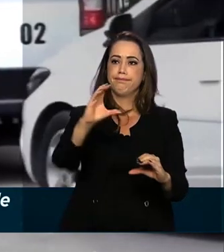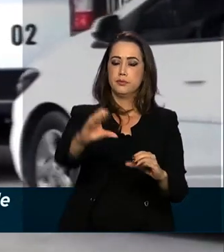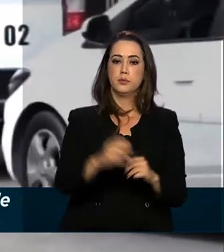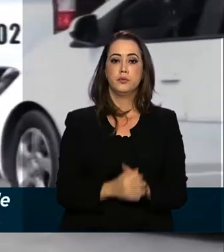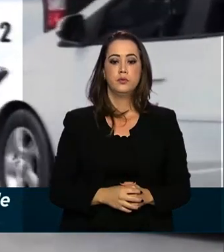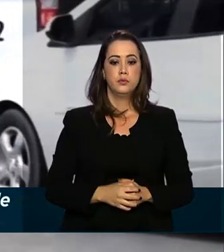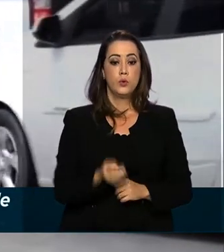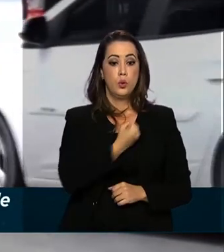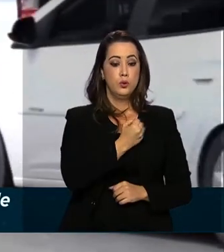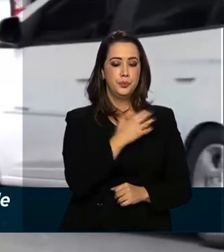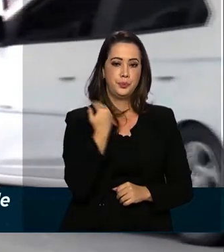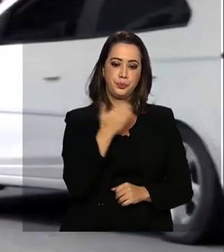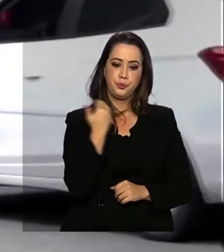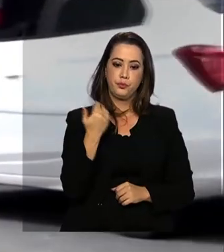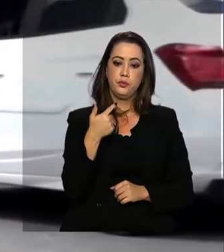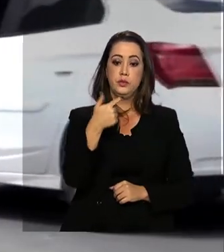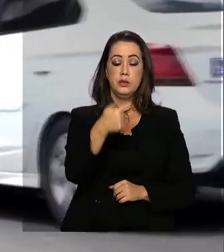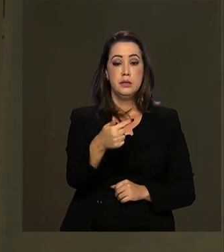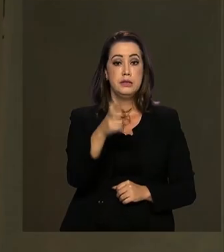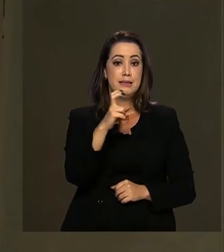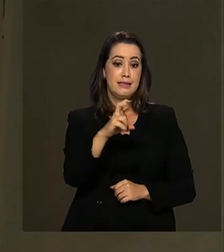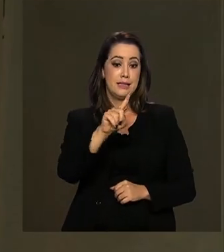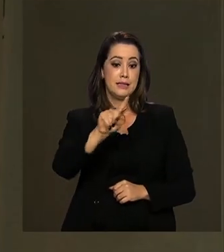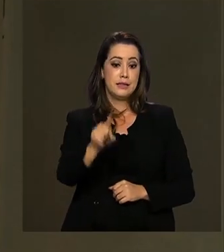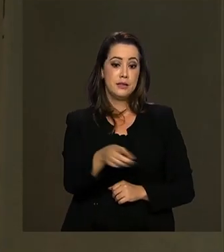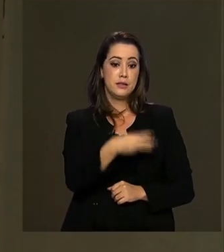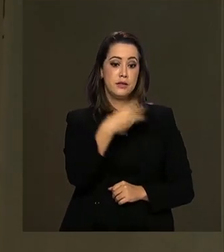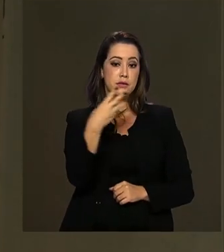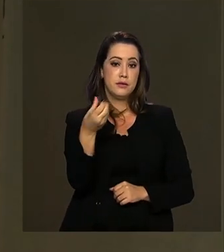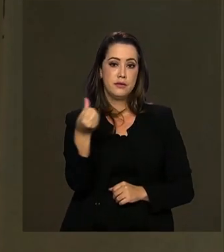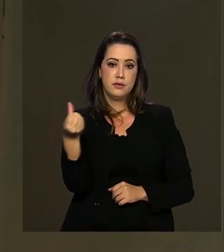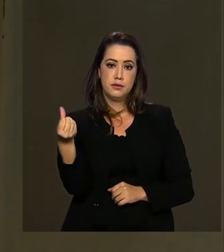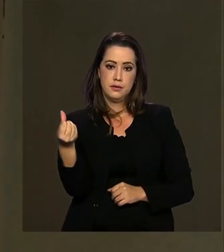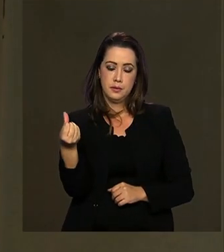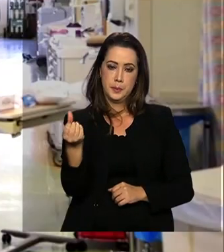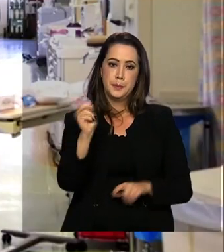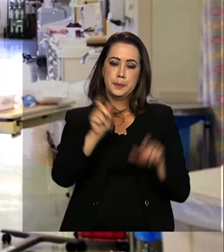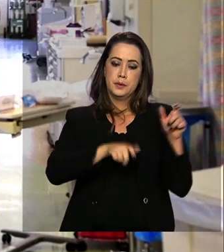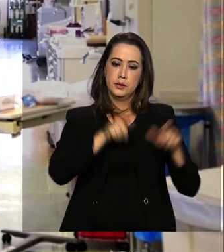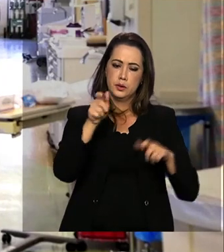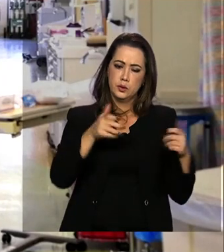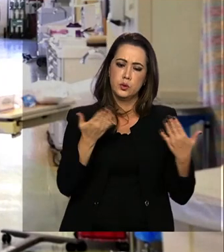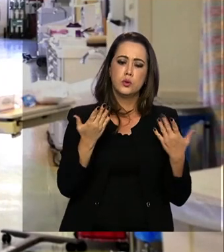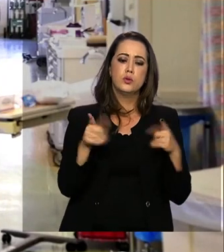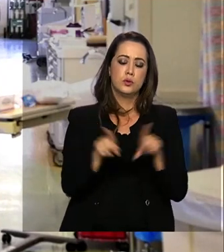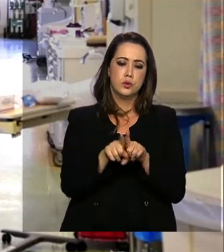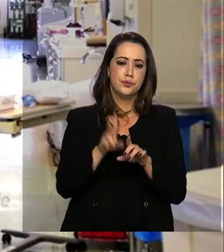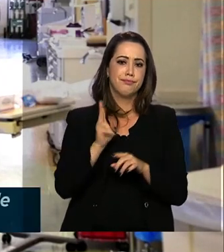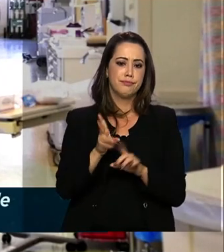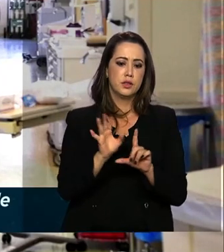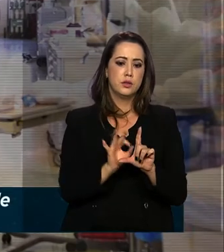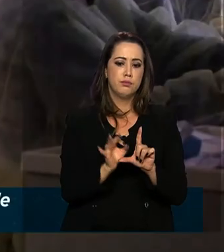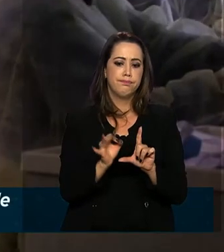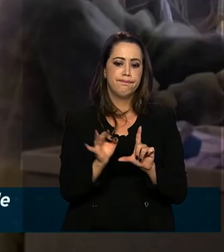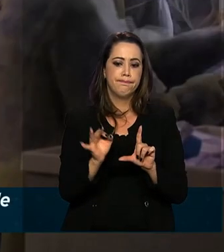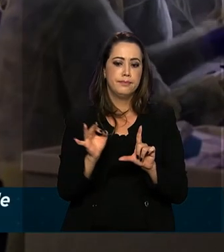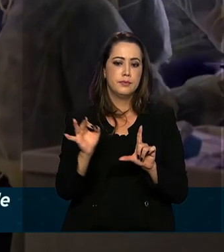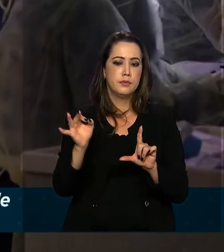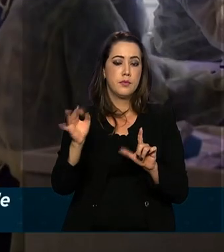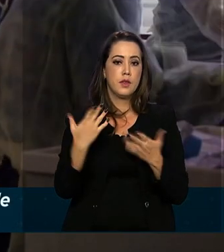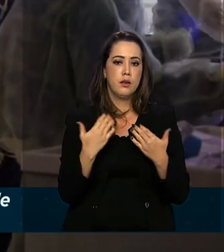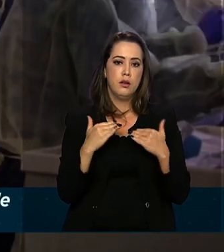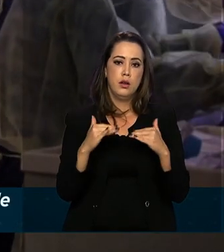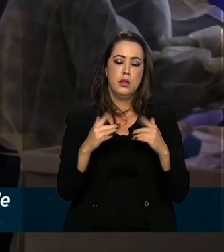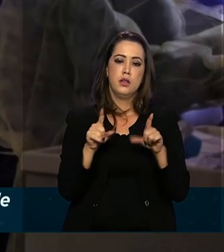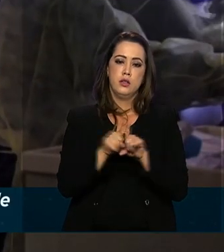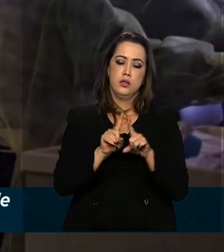de óbitos chega a 75.366 e se mantém constante nas últimas semanas,